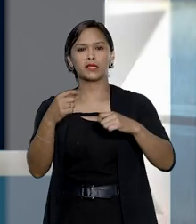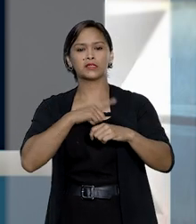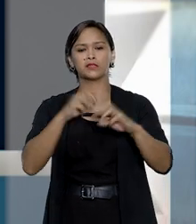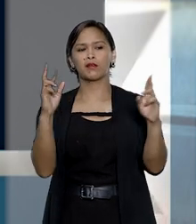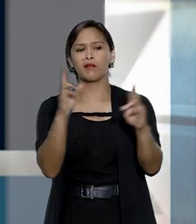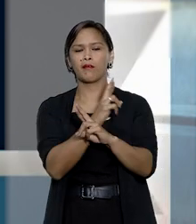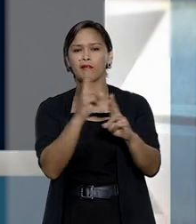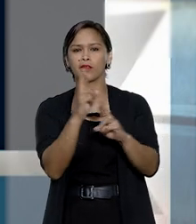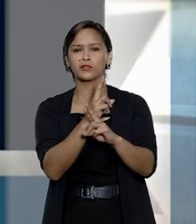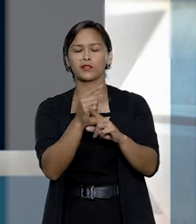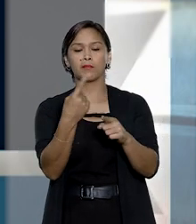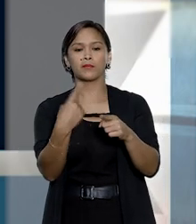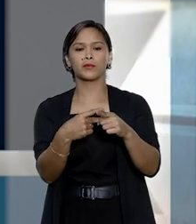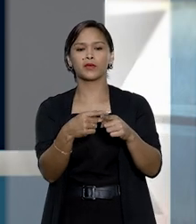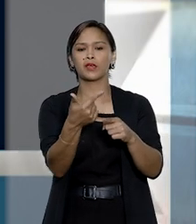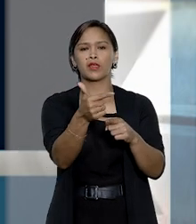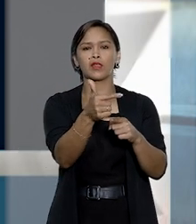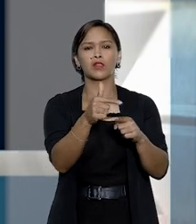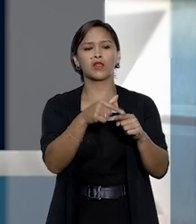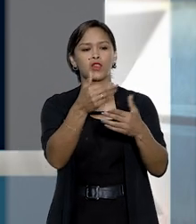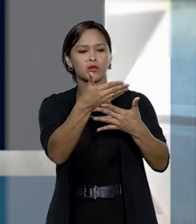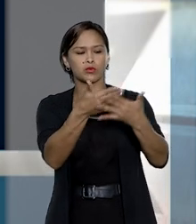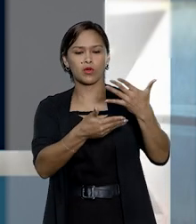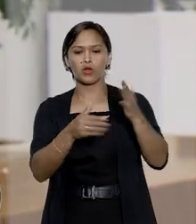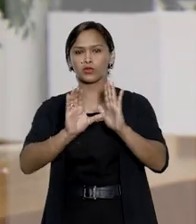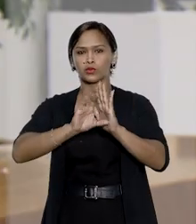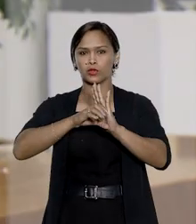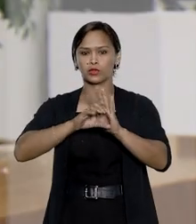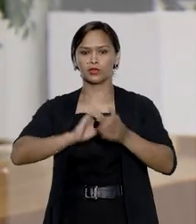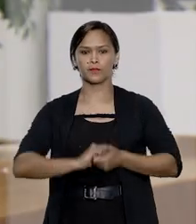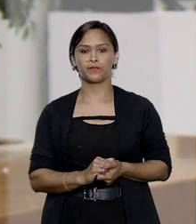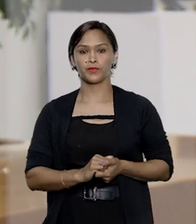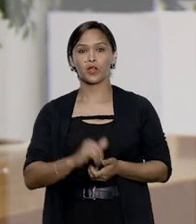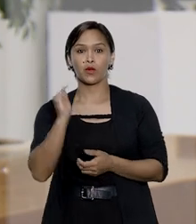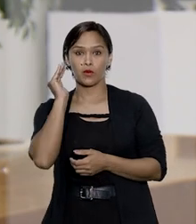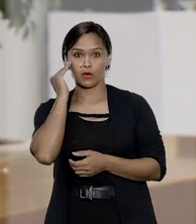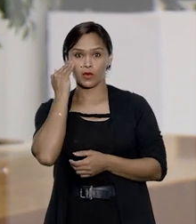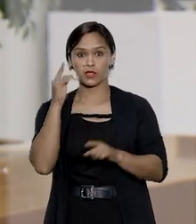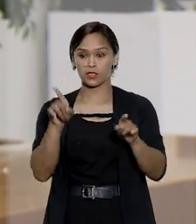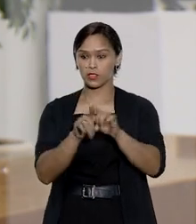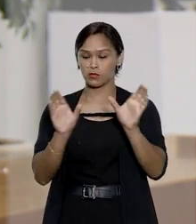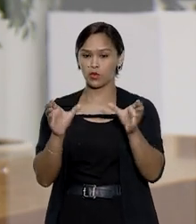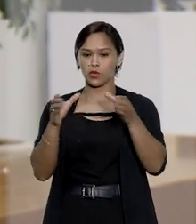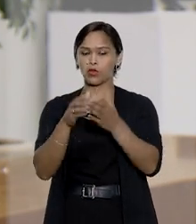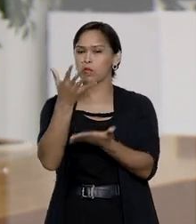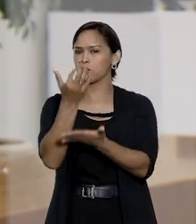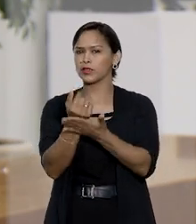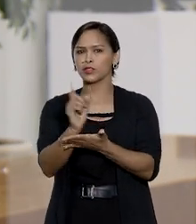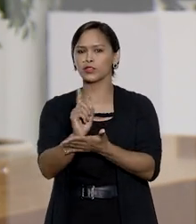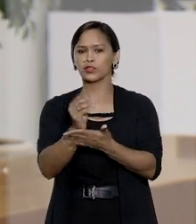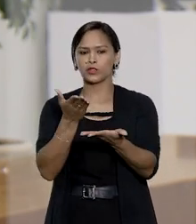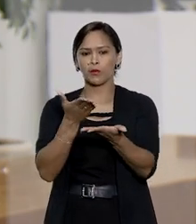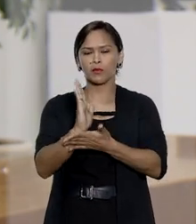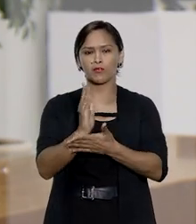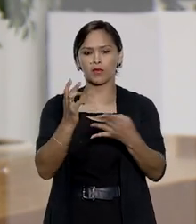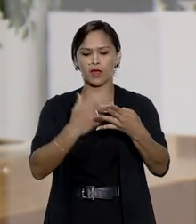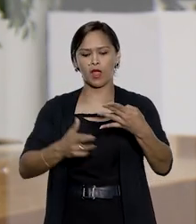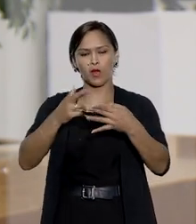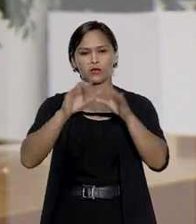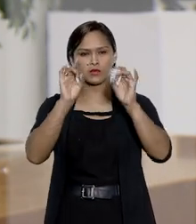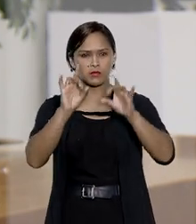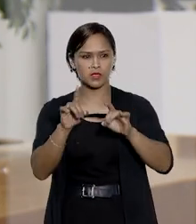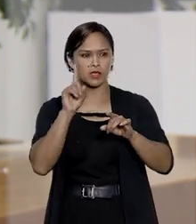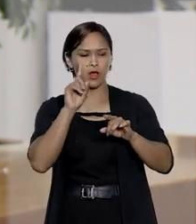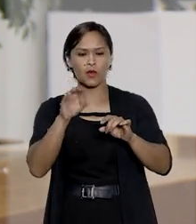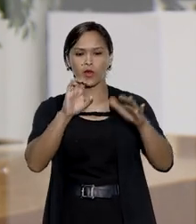relativizada, porque não constam no rol do Código Civil. Com esse entendimento, o colegiado negou o provimento ao recurso especial em